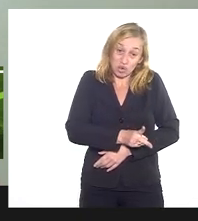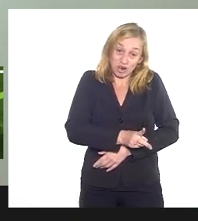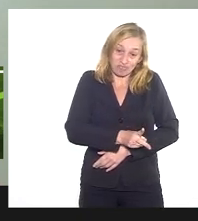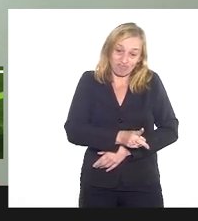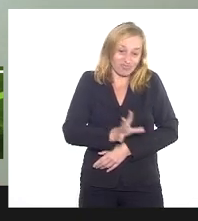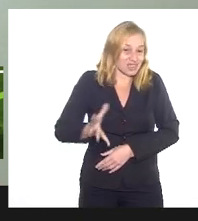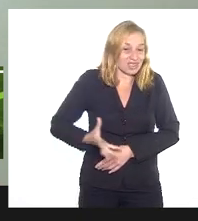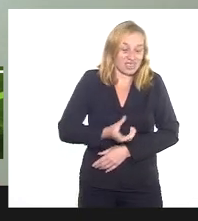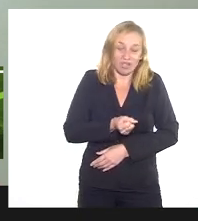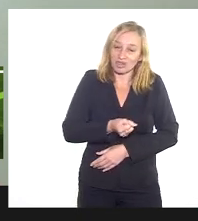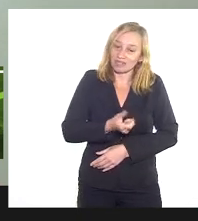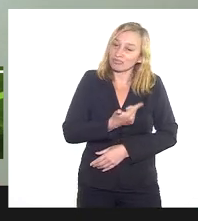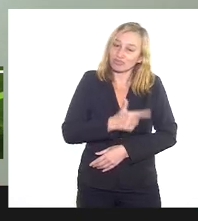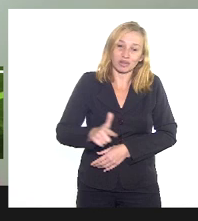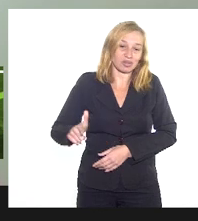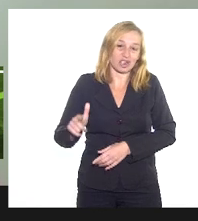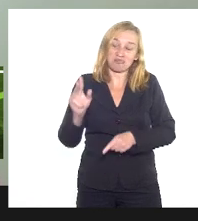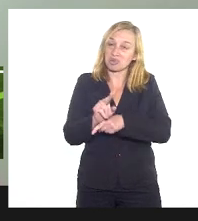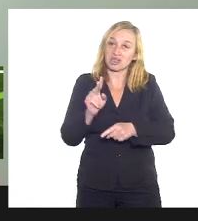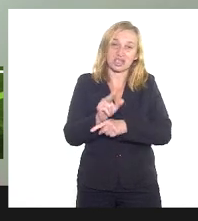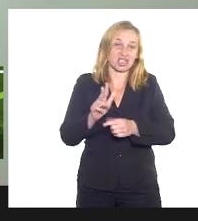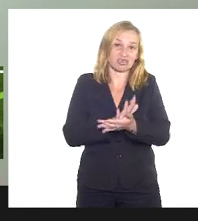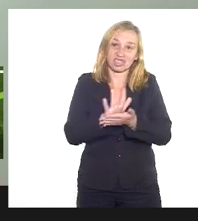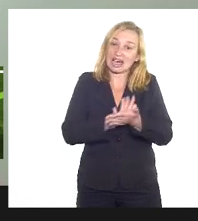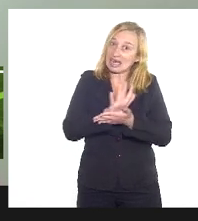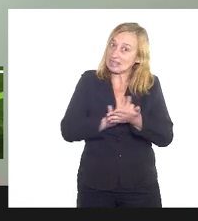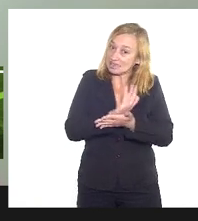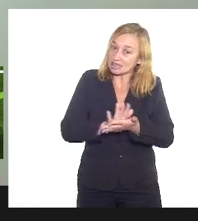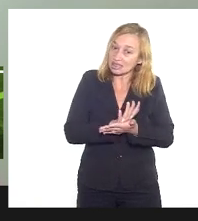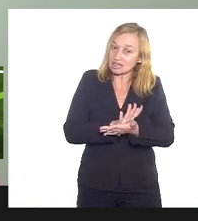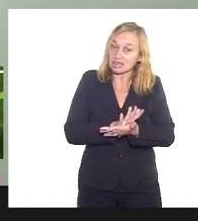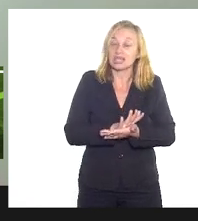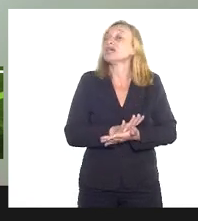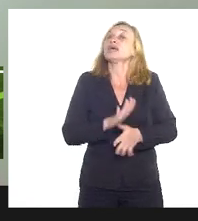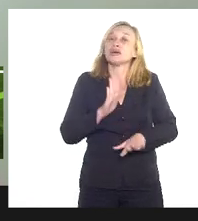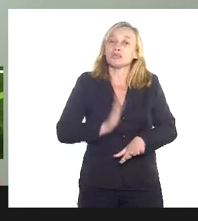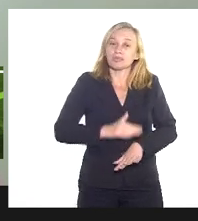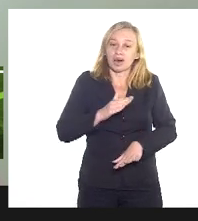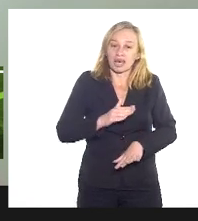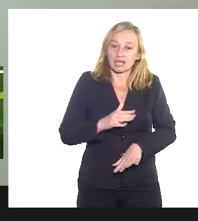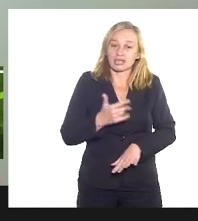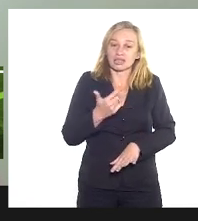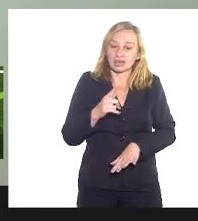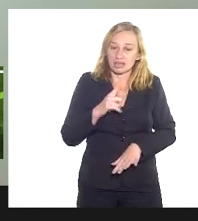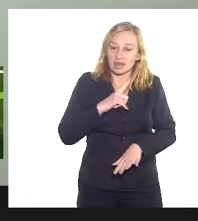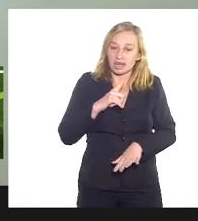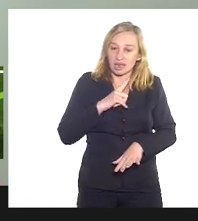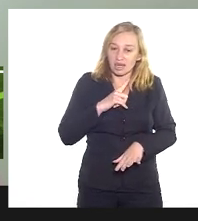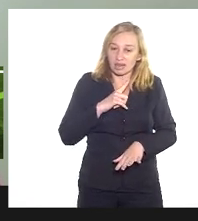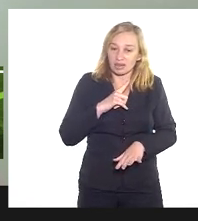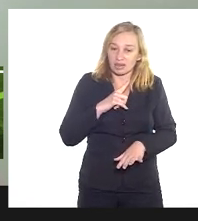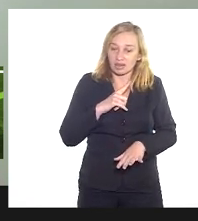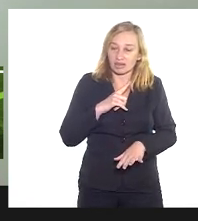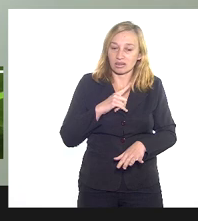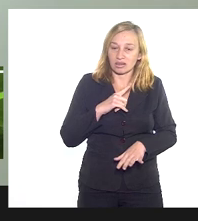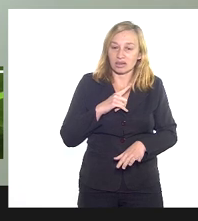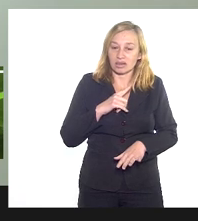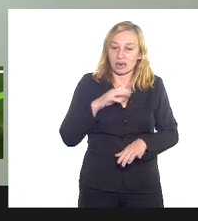e ela não terá proteção alguma de quem quer que seja, e muito mais terá o rigor da lei. Obrigada, Marta.